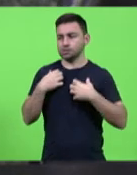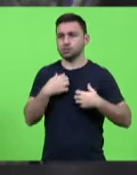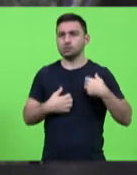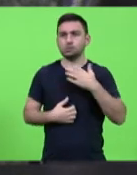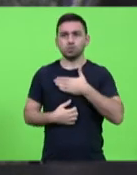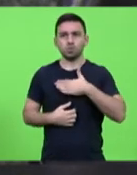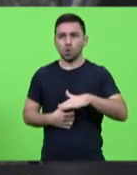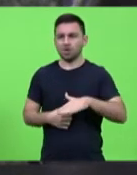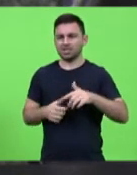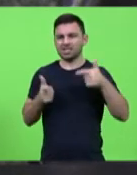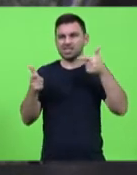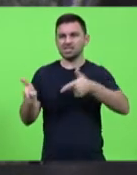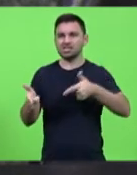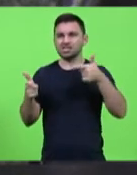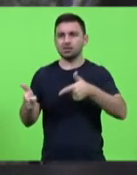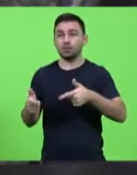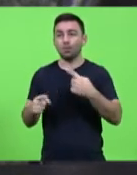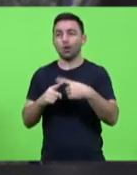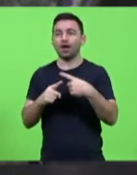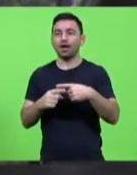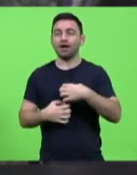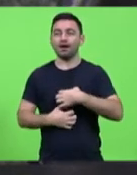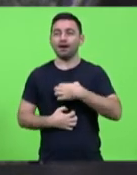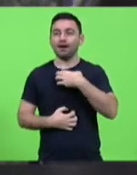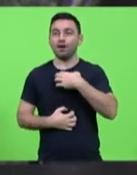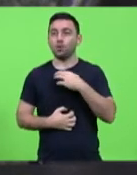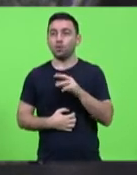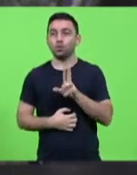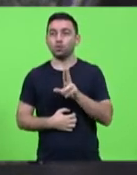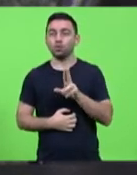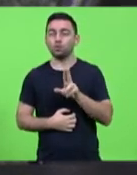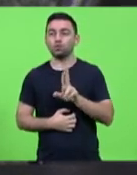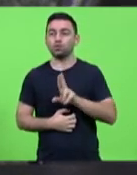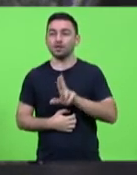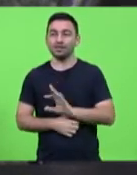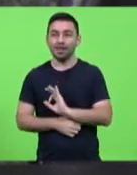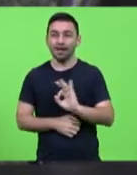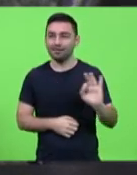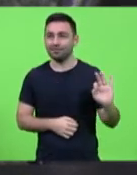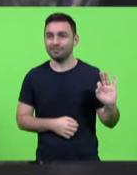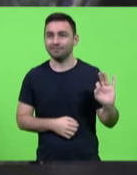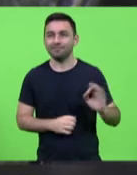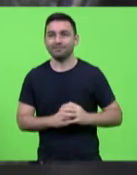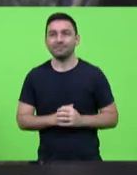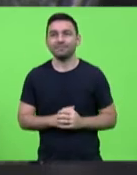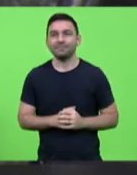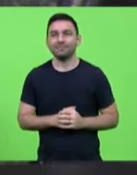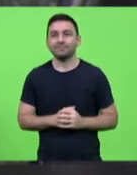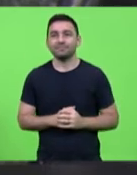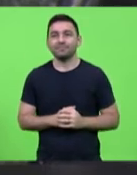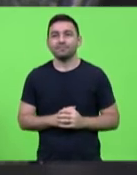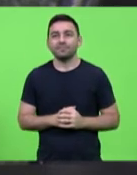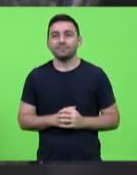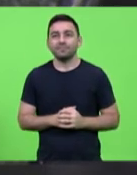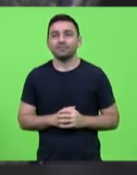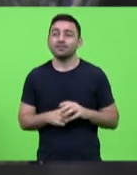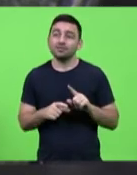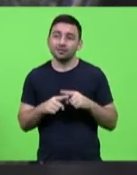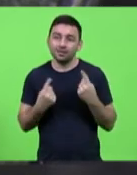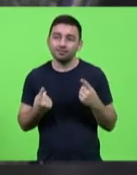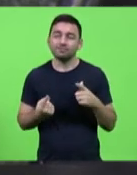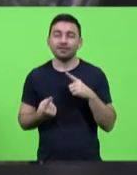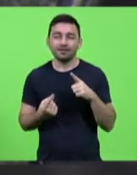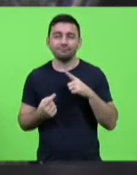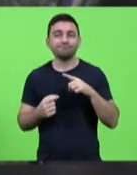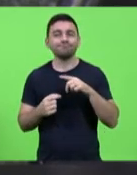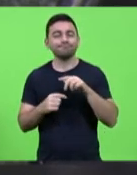foi caçado porque não usava gravata aqui na casa. Algo inédito no Brasil e no mundo, acho. Mas, enfim, fica essa mensagem